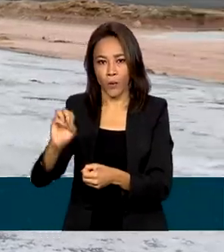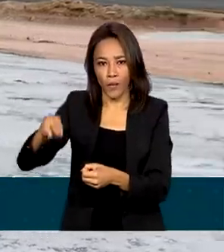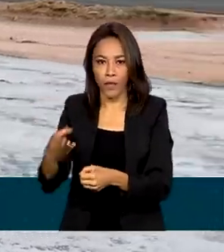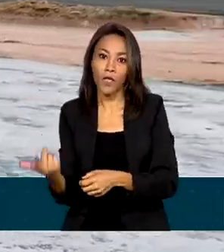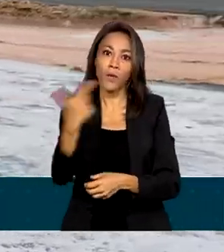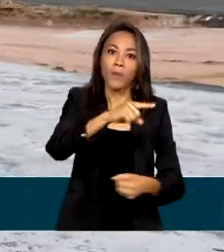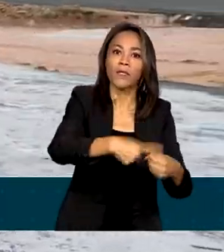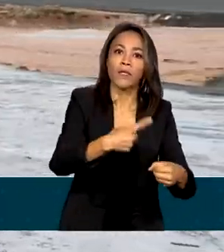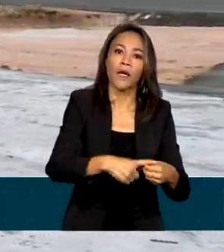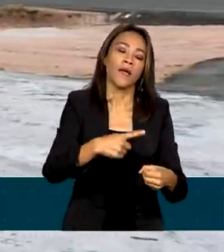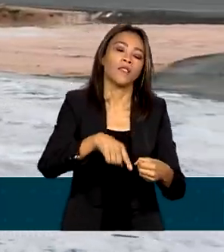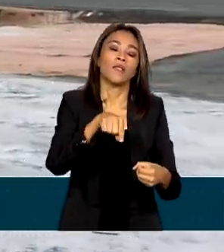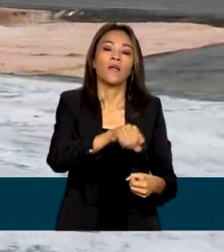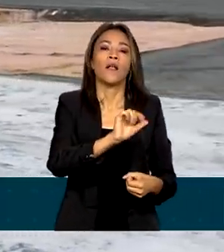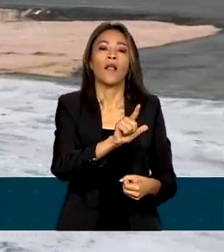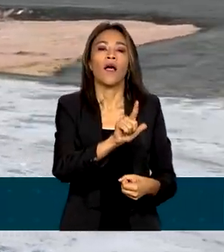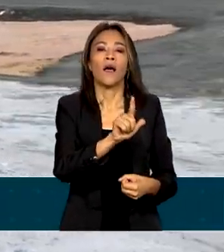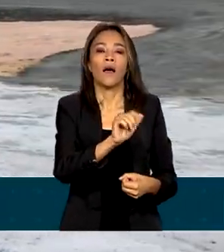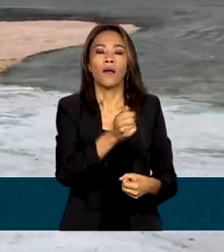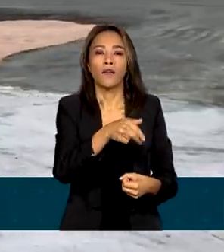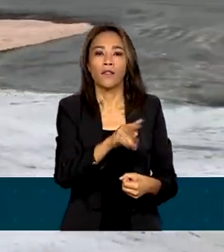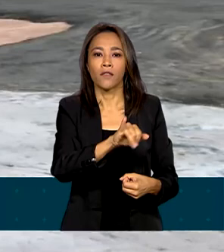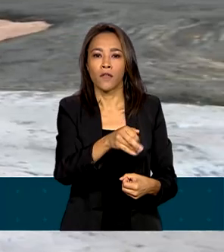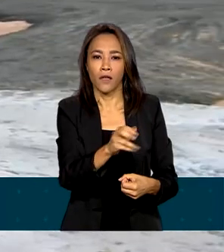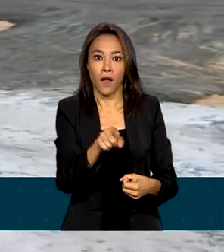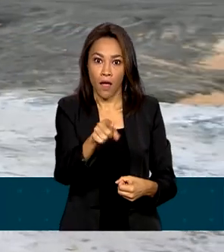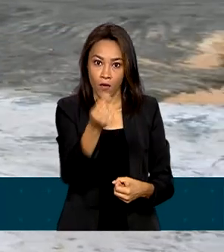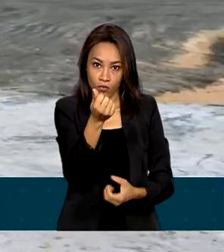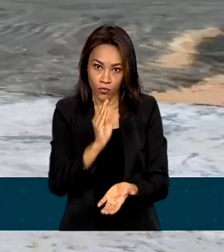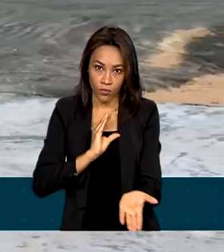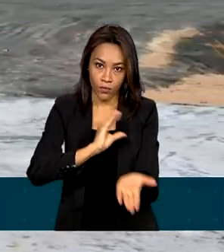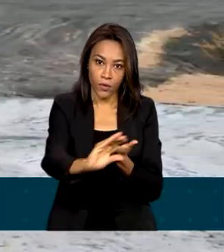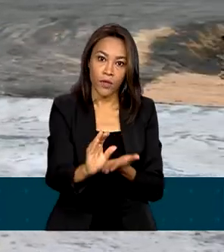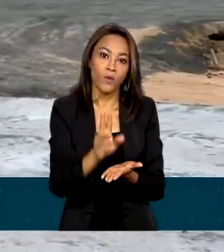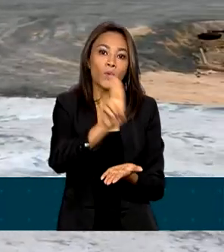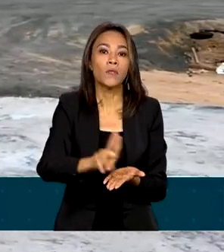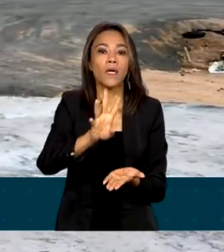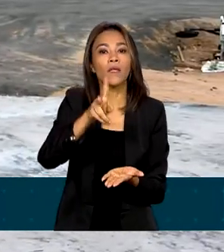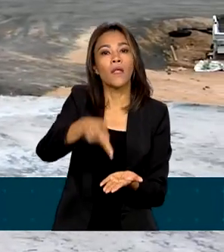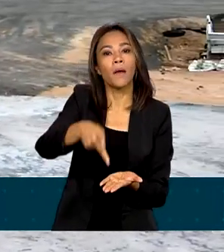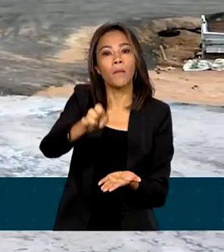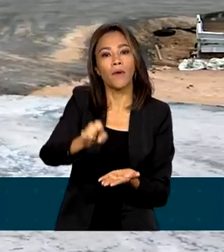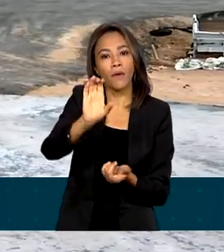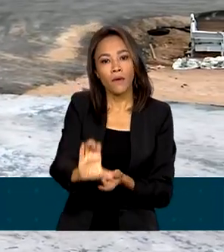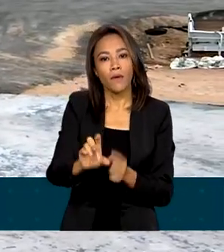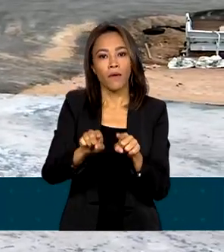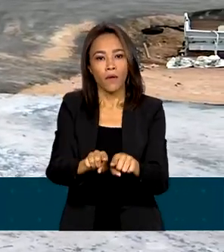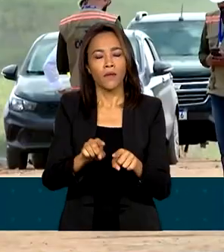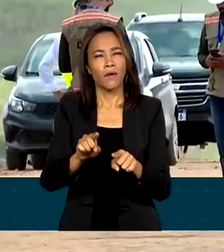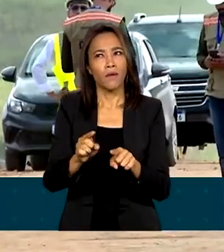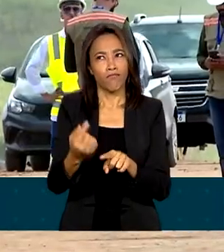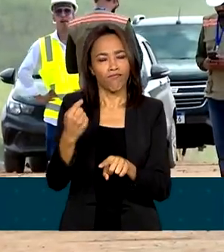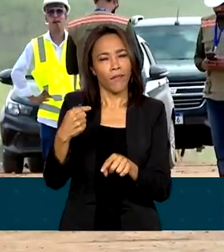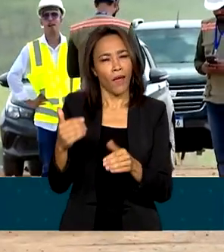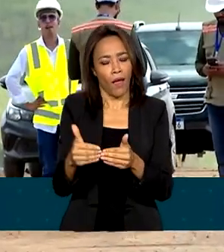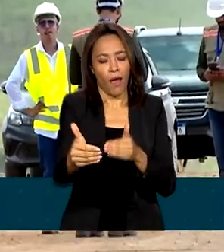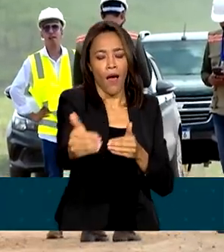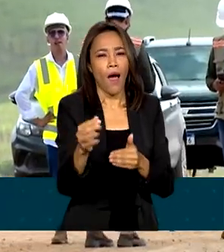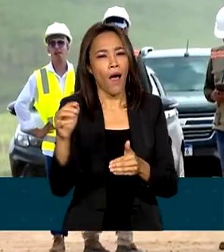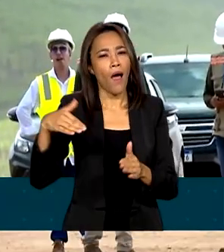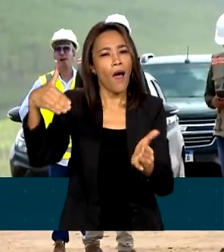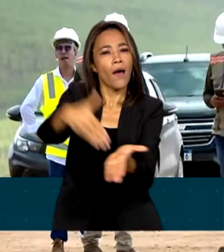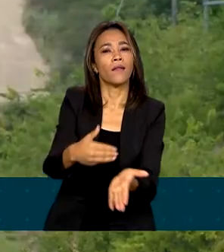trabalhos foram retomados em janeiro, com recursos da PEC de transição. A expectativa é de que até abril, sete